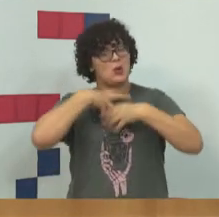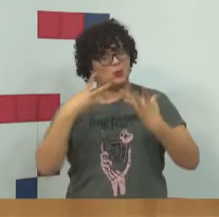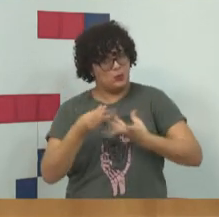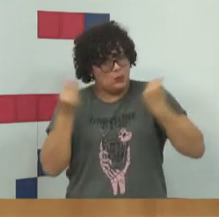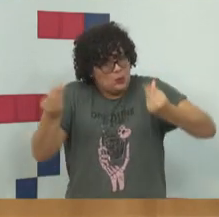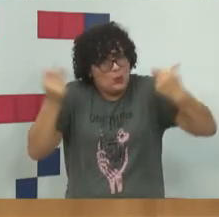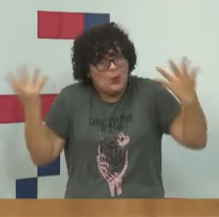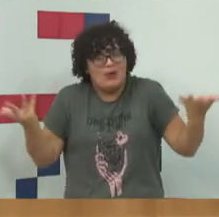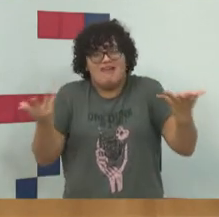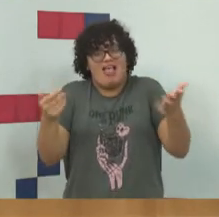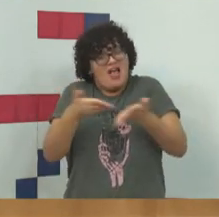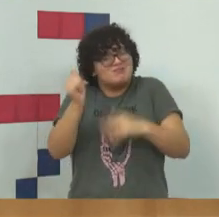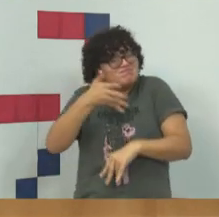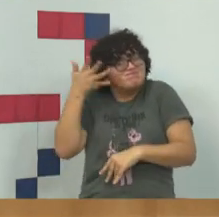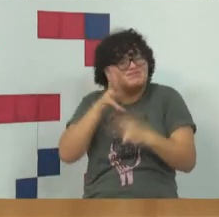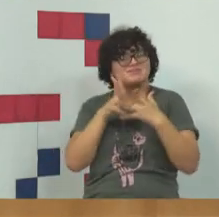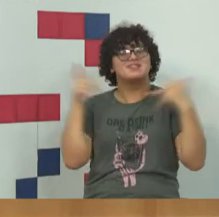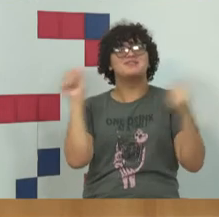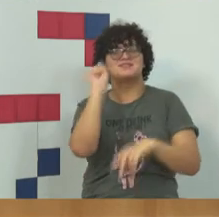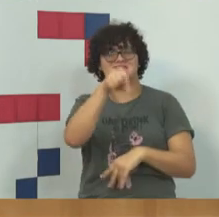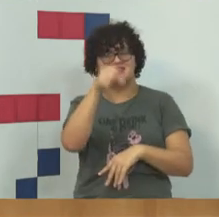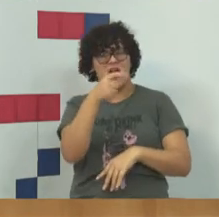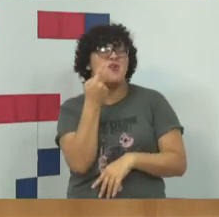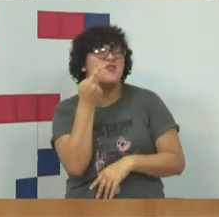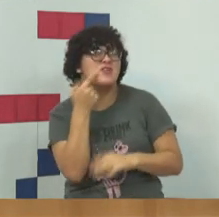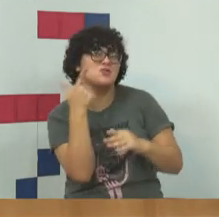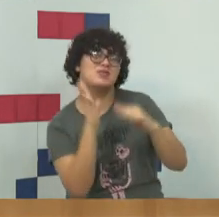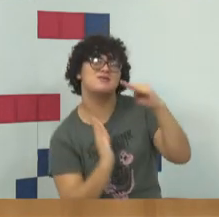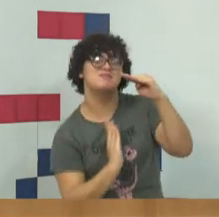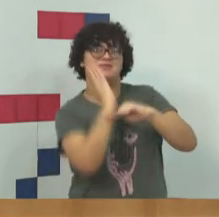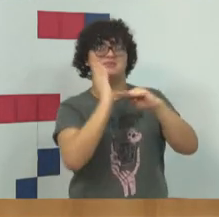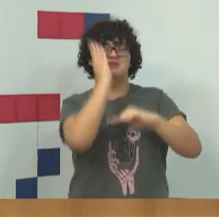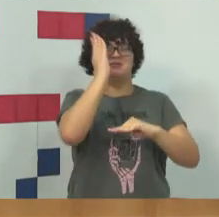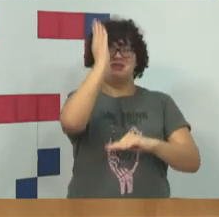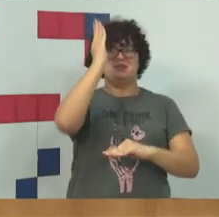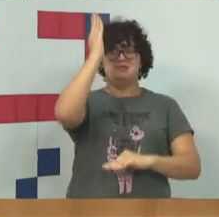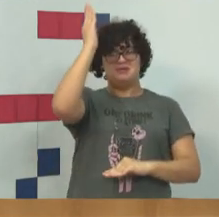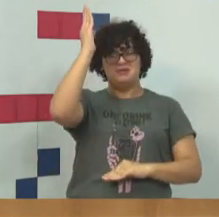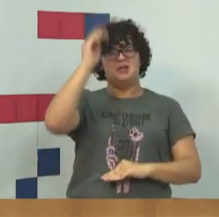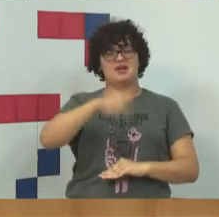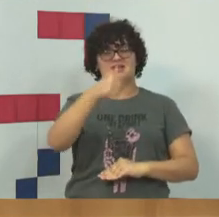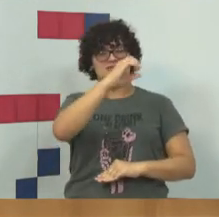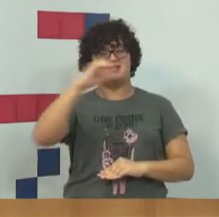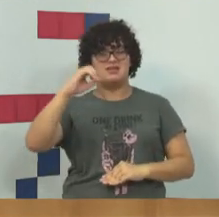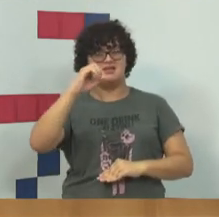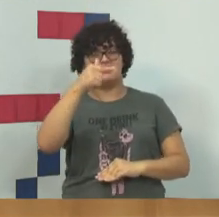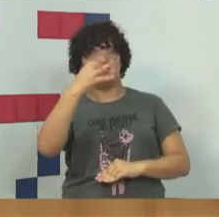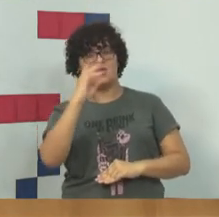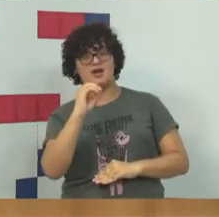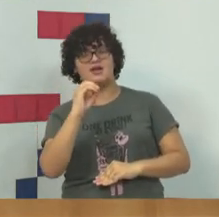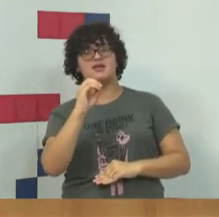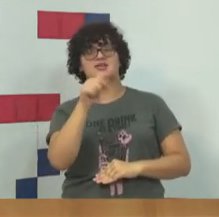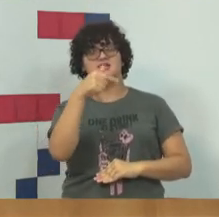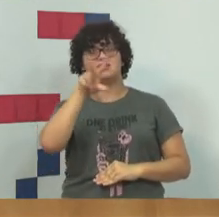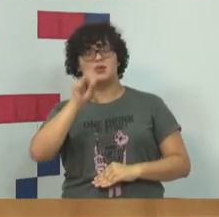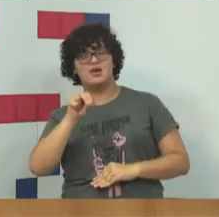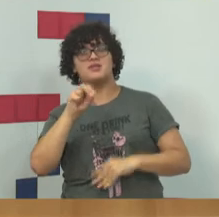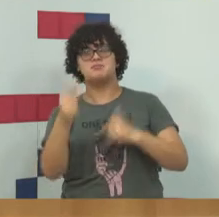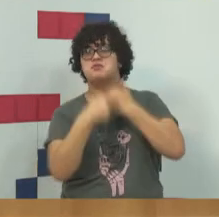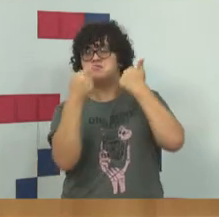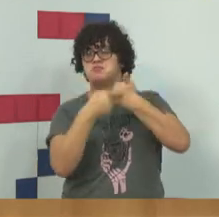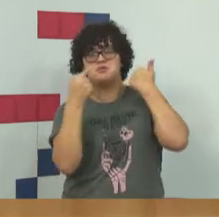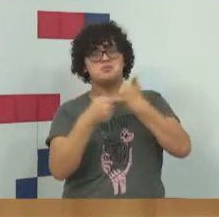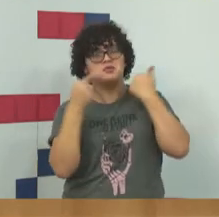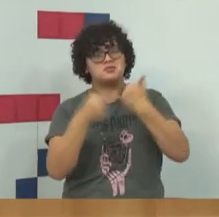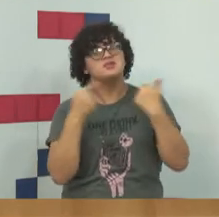calor que a gente estava falando aqui. Vamos ver se sobe? Está subindo. 740, 750, e vai embora.